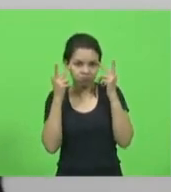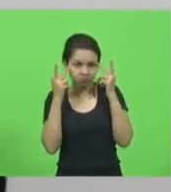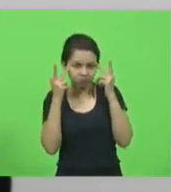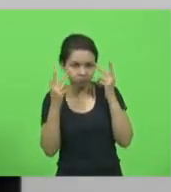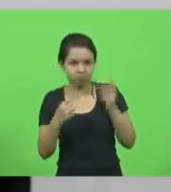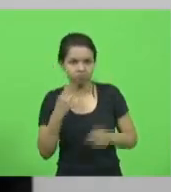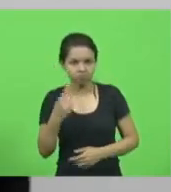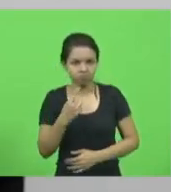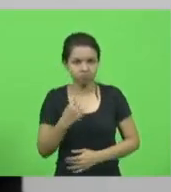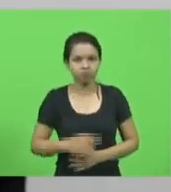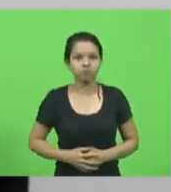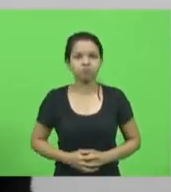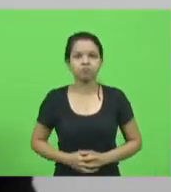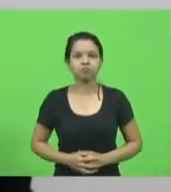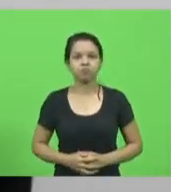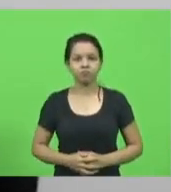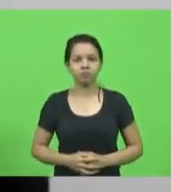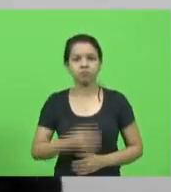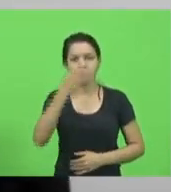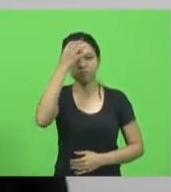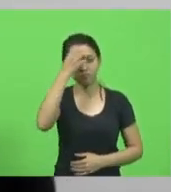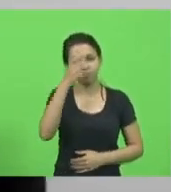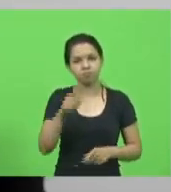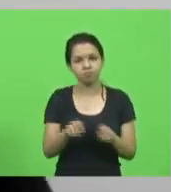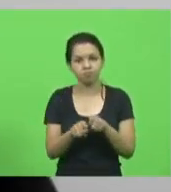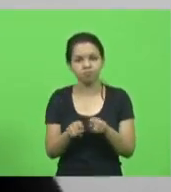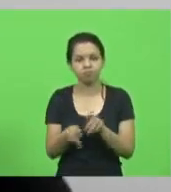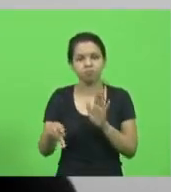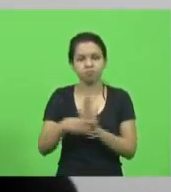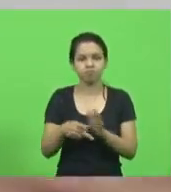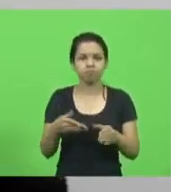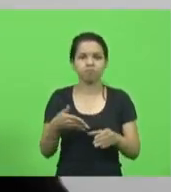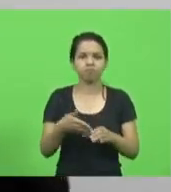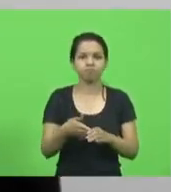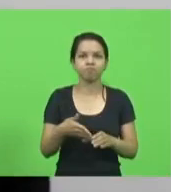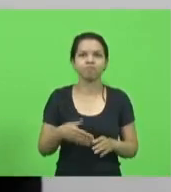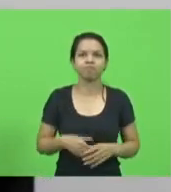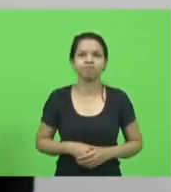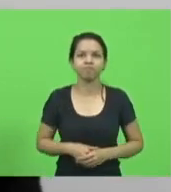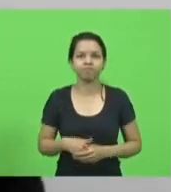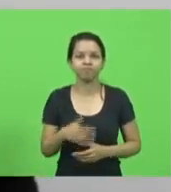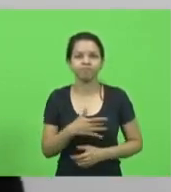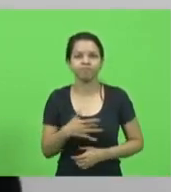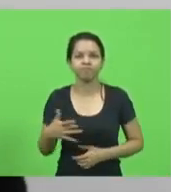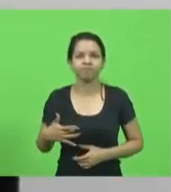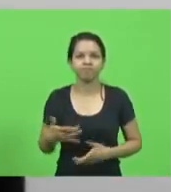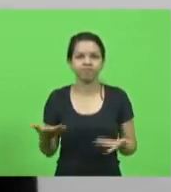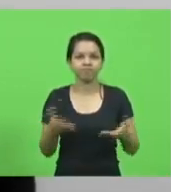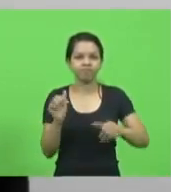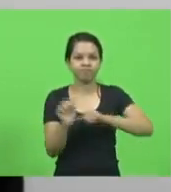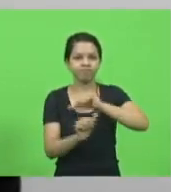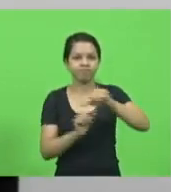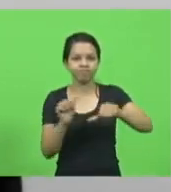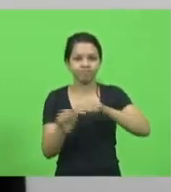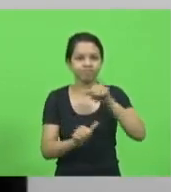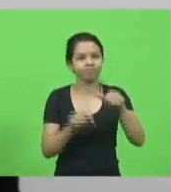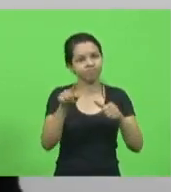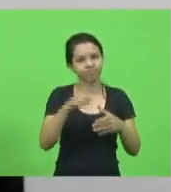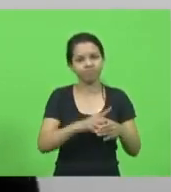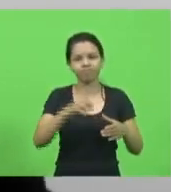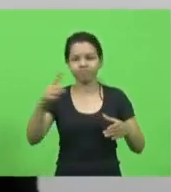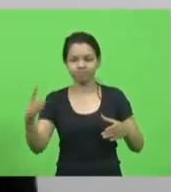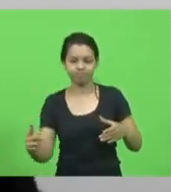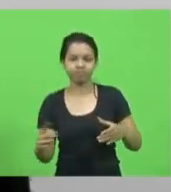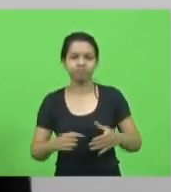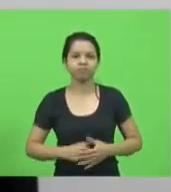Ismael, vossa excelência, que também fazia parte da saúde. Lamento agora que, em função da composição, não estará nessa comissão,